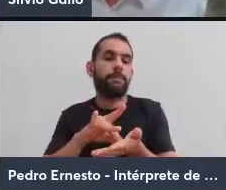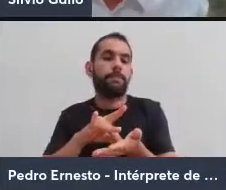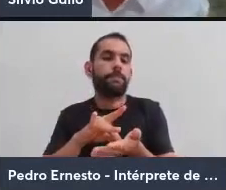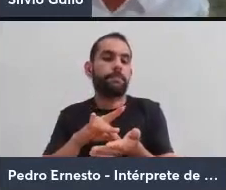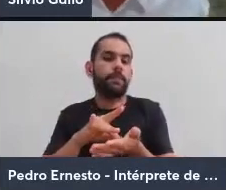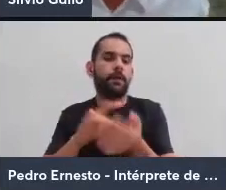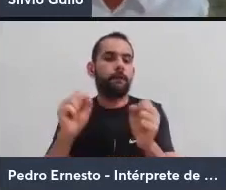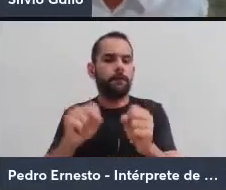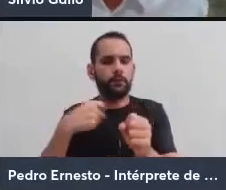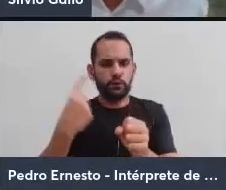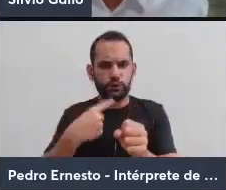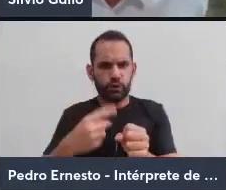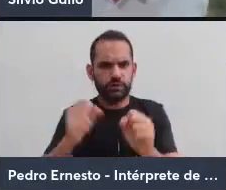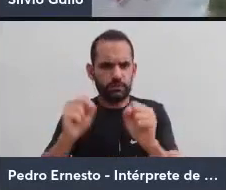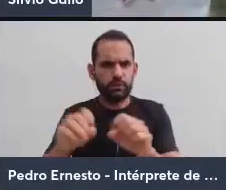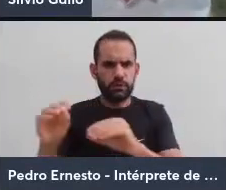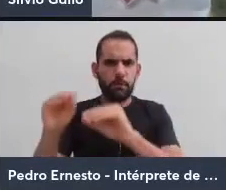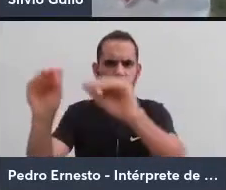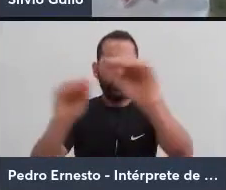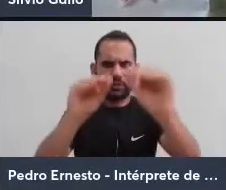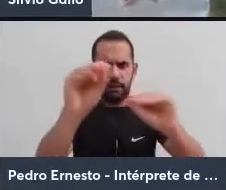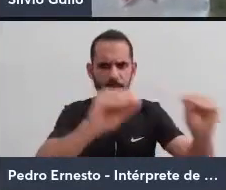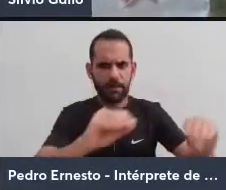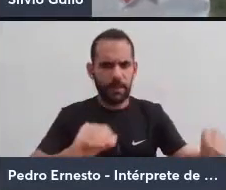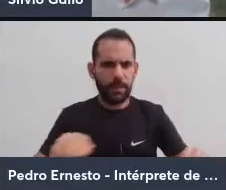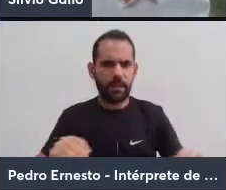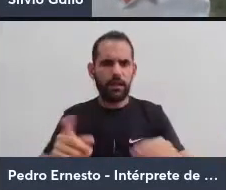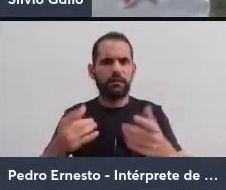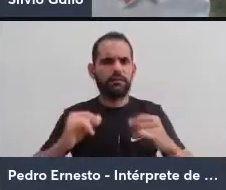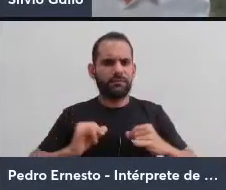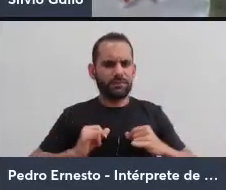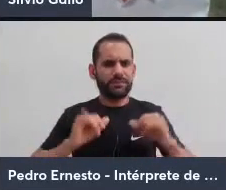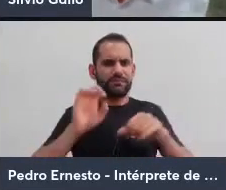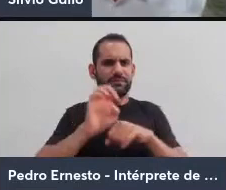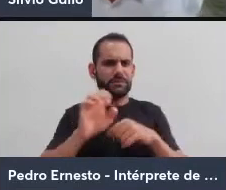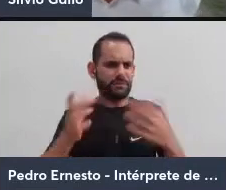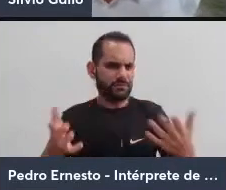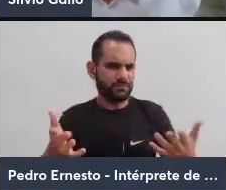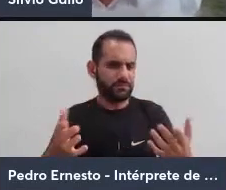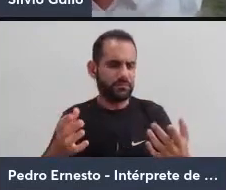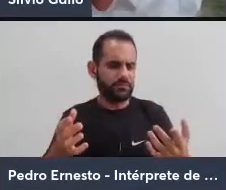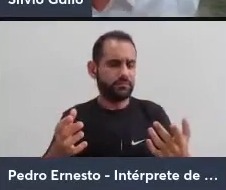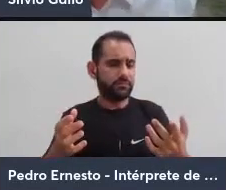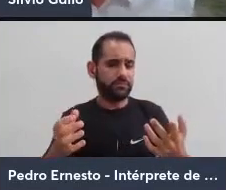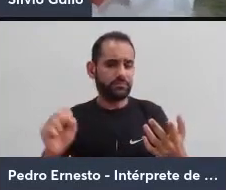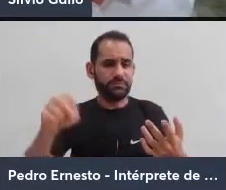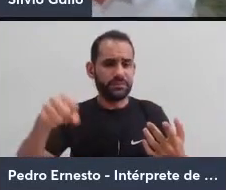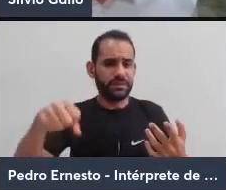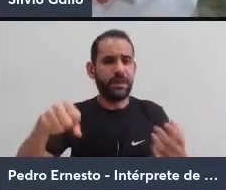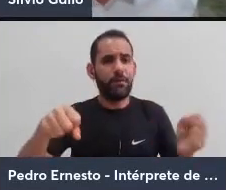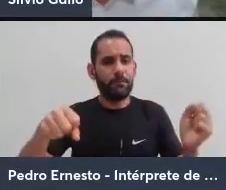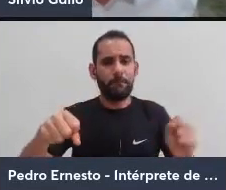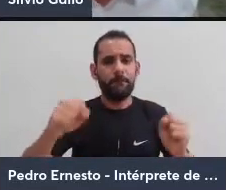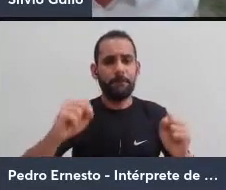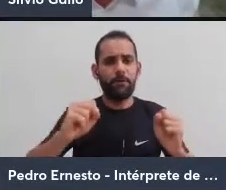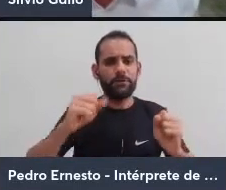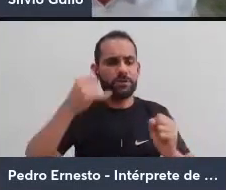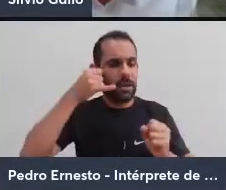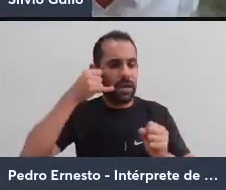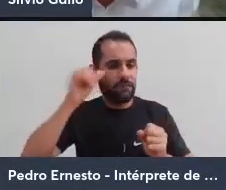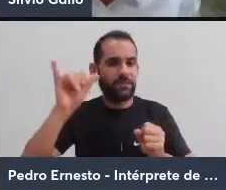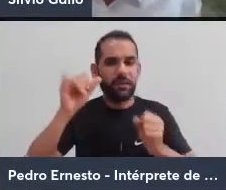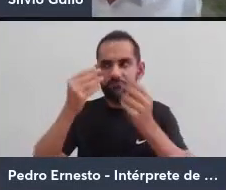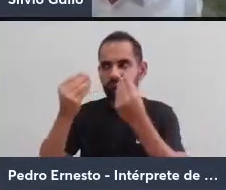podemos nós ser nômades frente ao sedentarismo do Estado? Sim, nós podemos combater o Estado